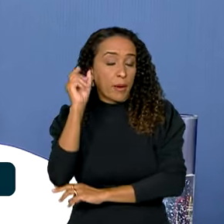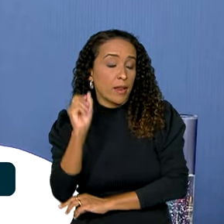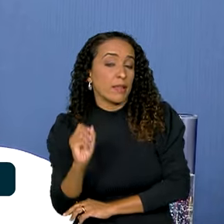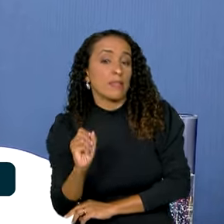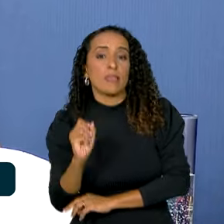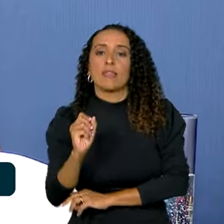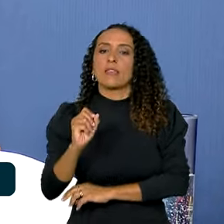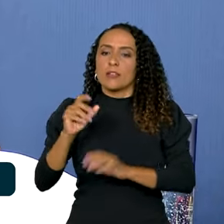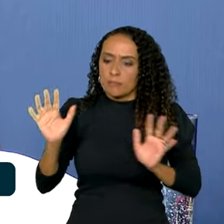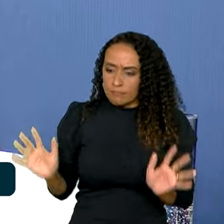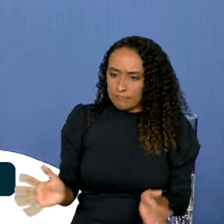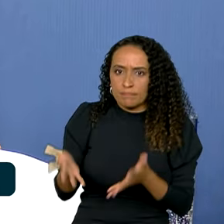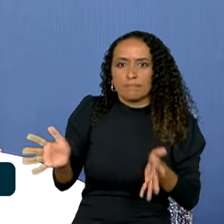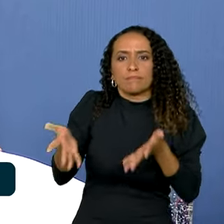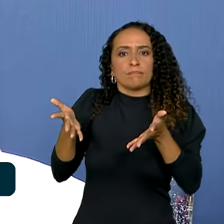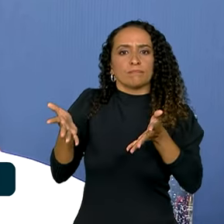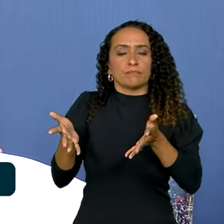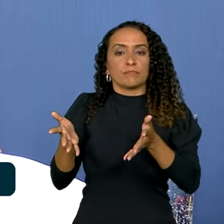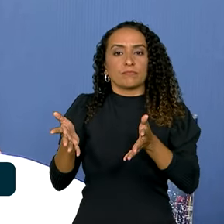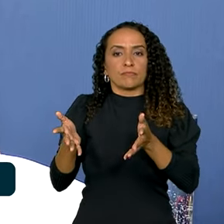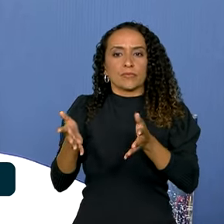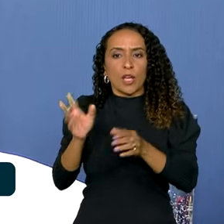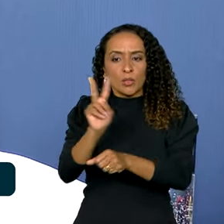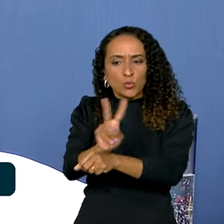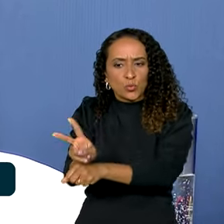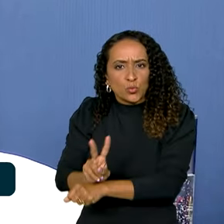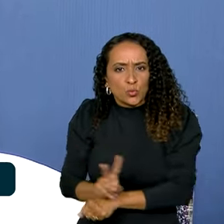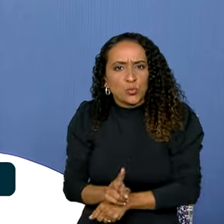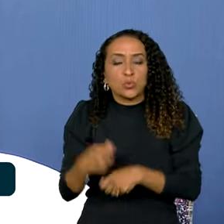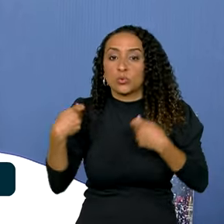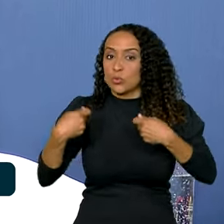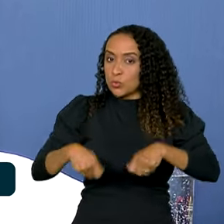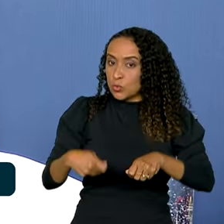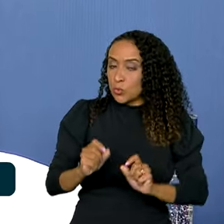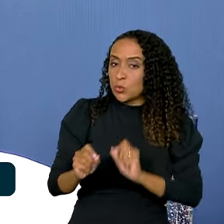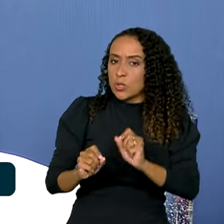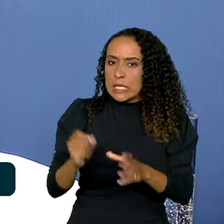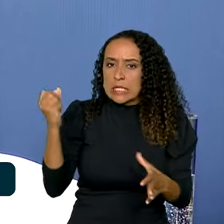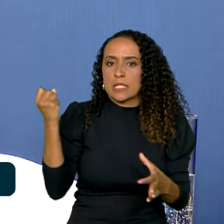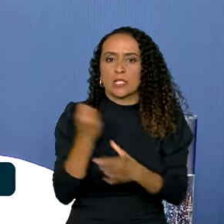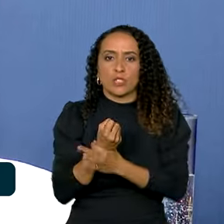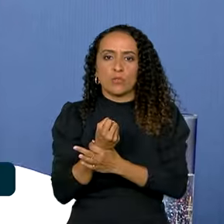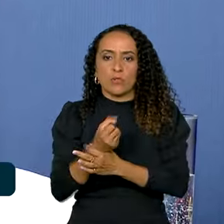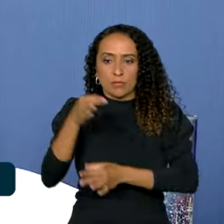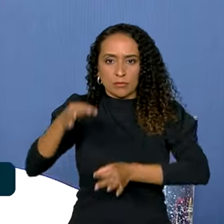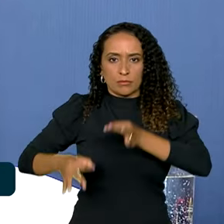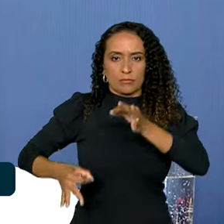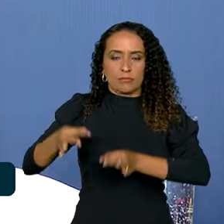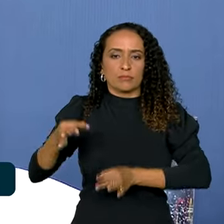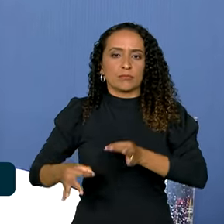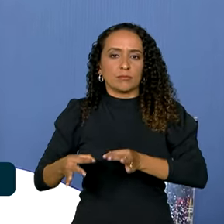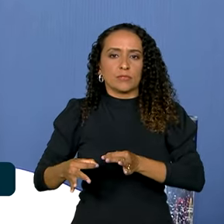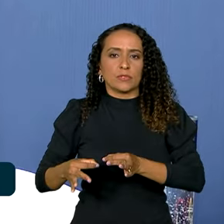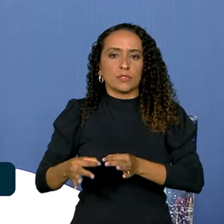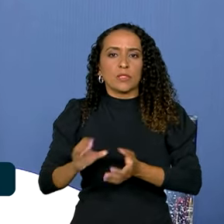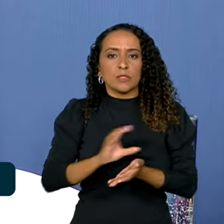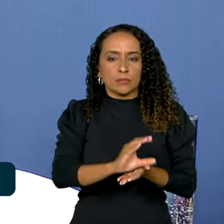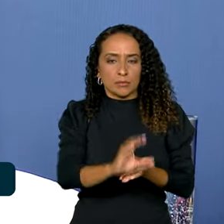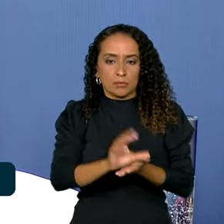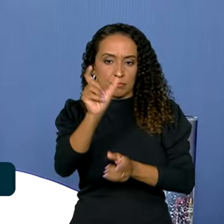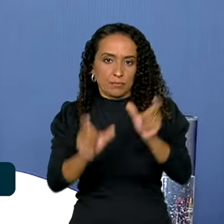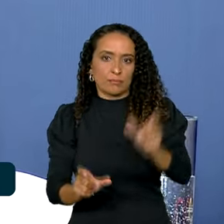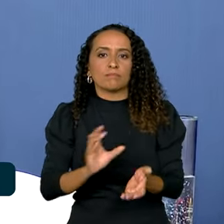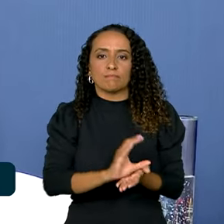dar incentivos à conservação e à necessária segurança jurídica aos investidores.